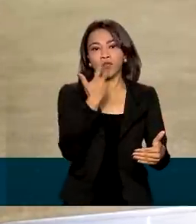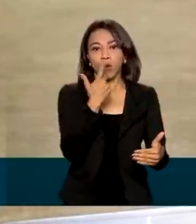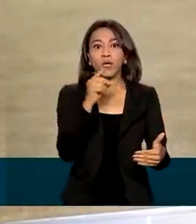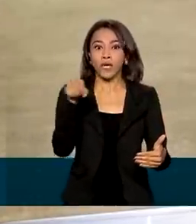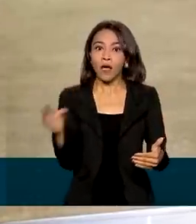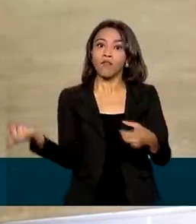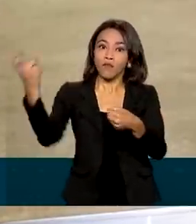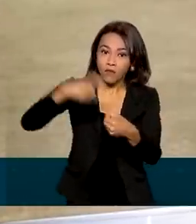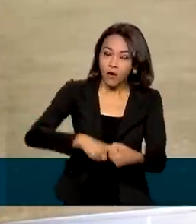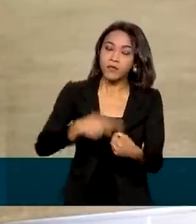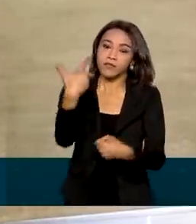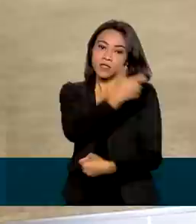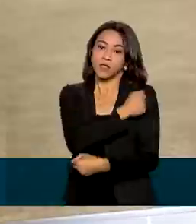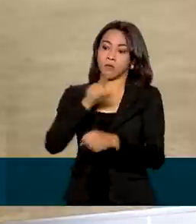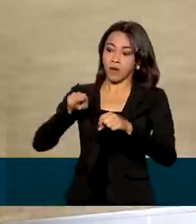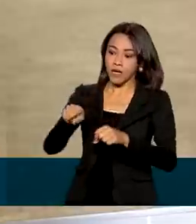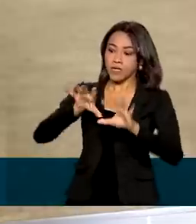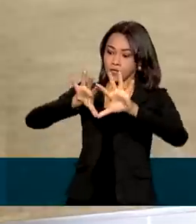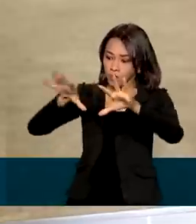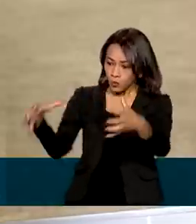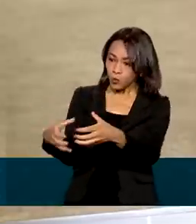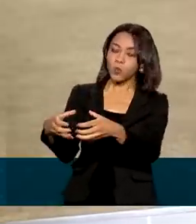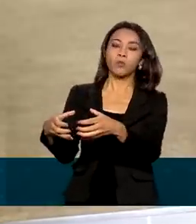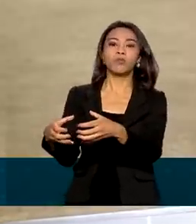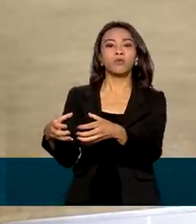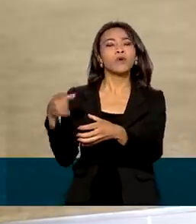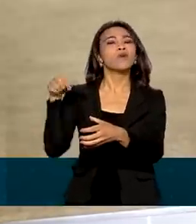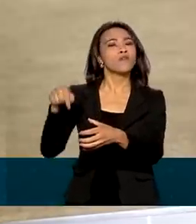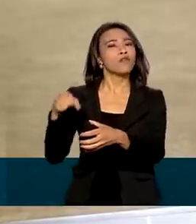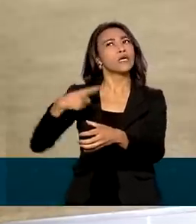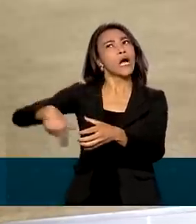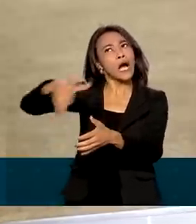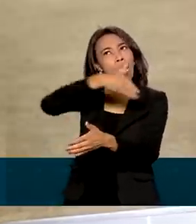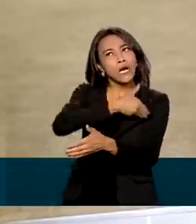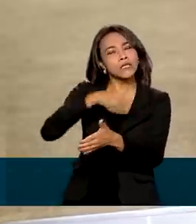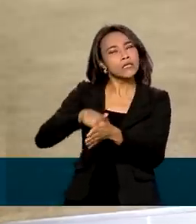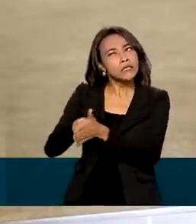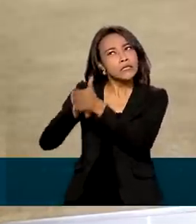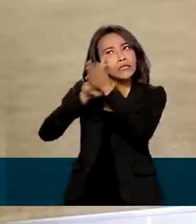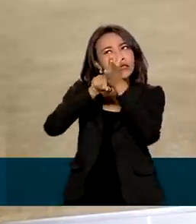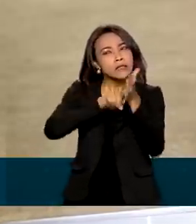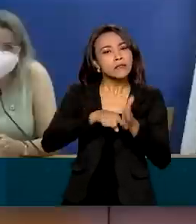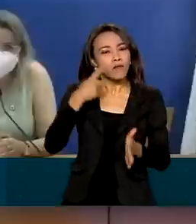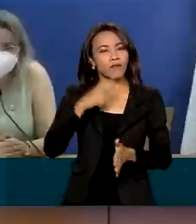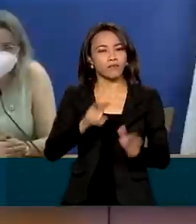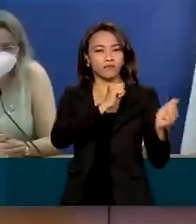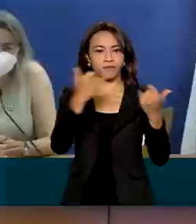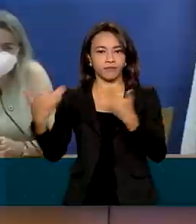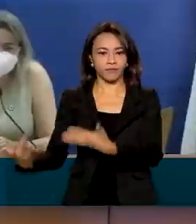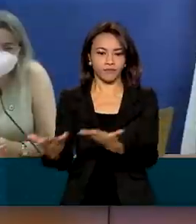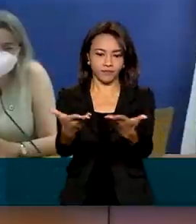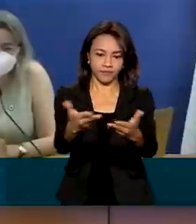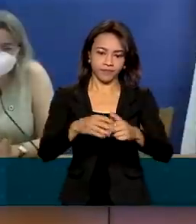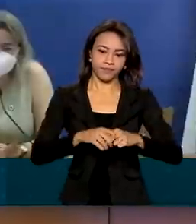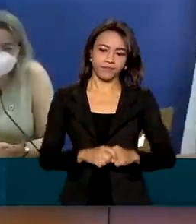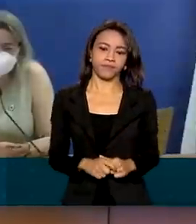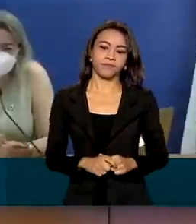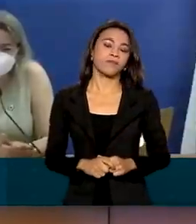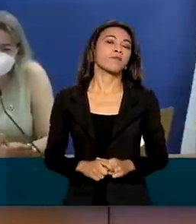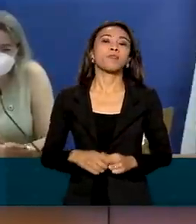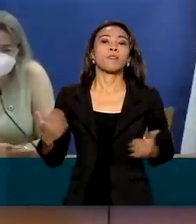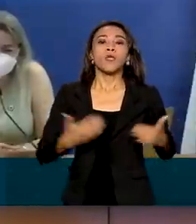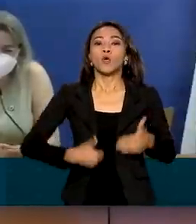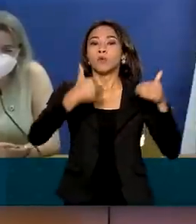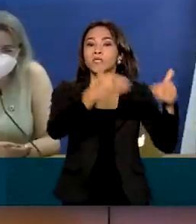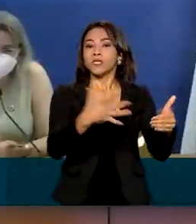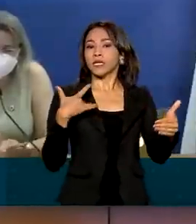vacinação para esse grupo se deu depois de muita investigação. Vamos ouvir. O Ministério fez essa,